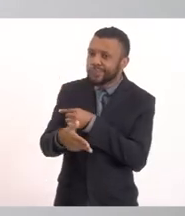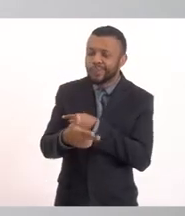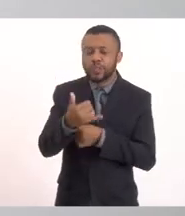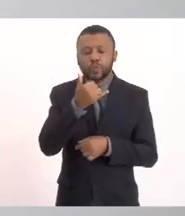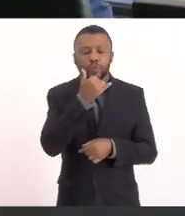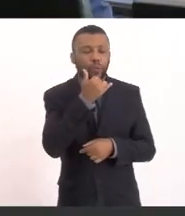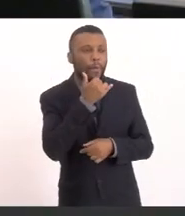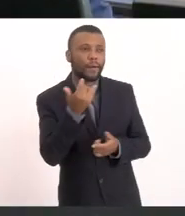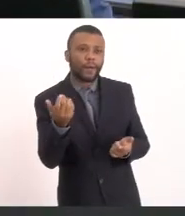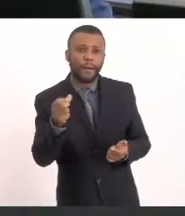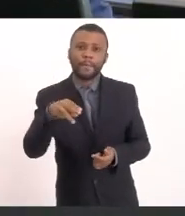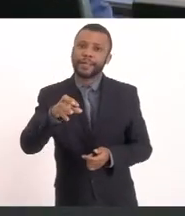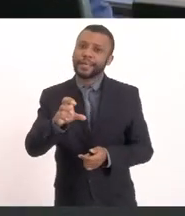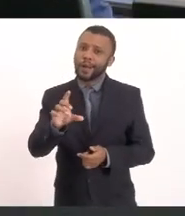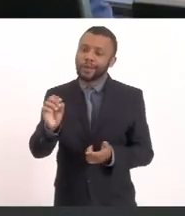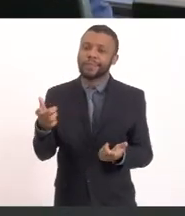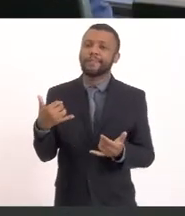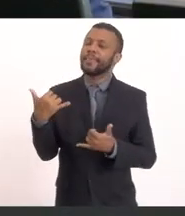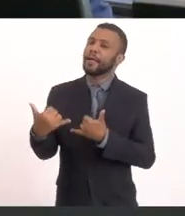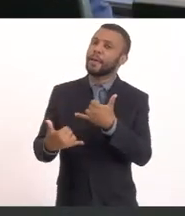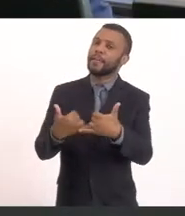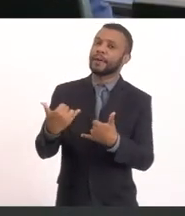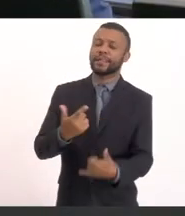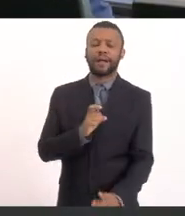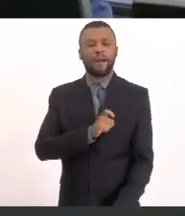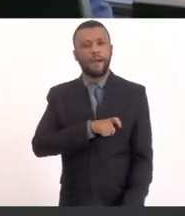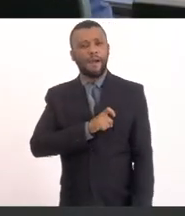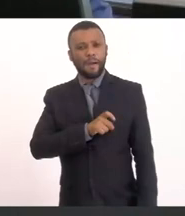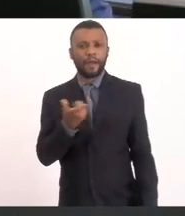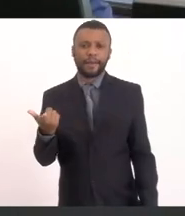Marcelo Isso deve ser brincadeira Não possível